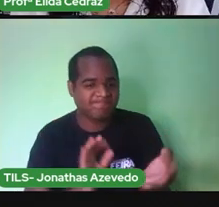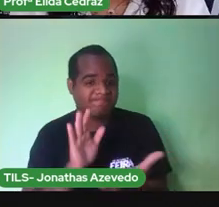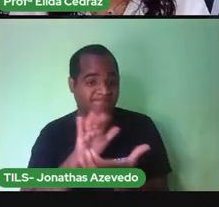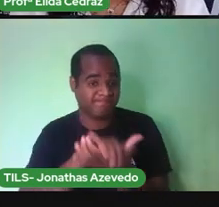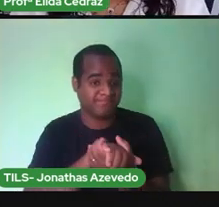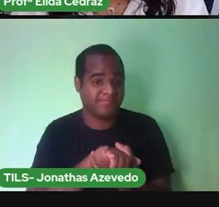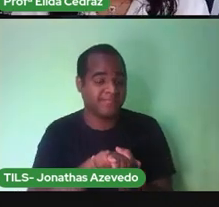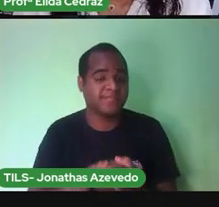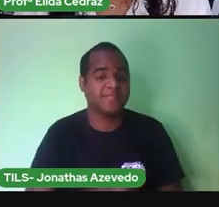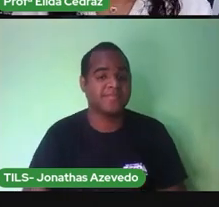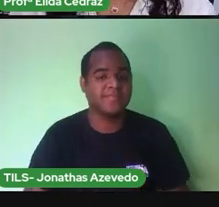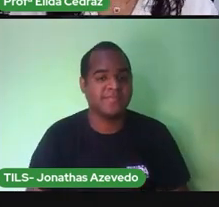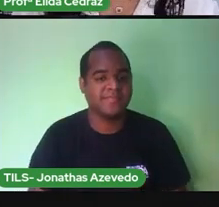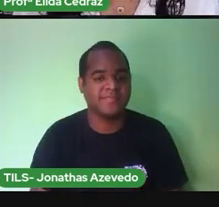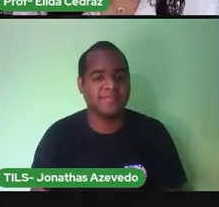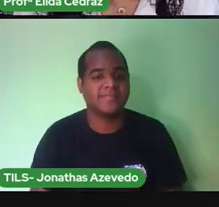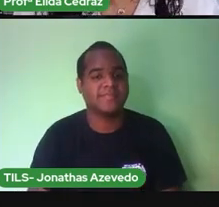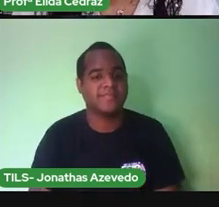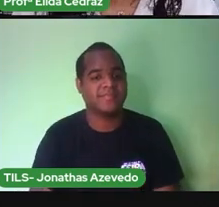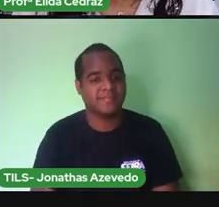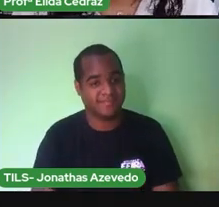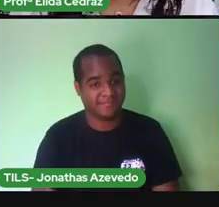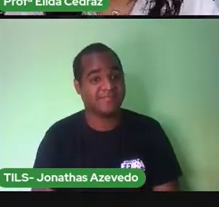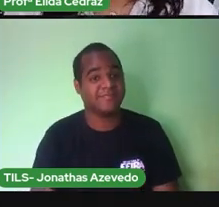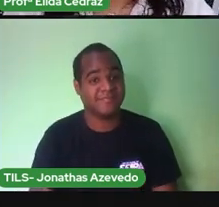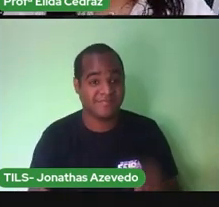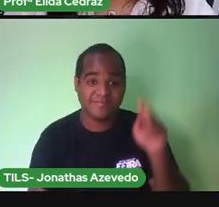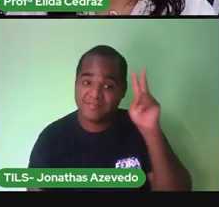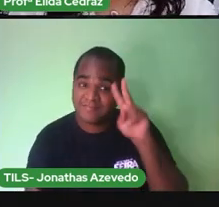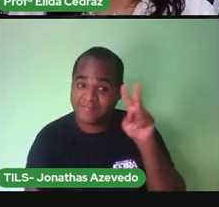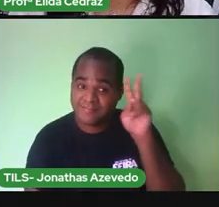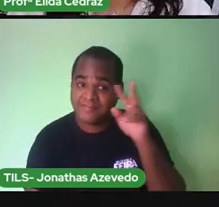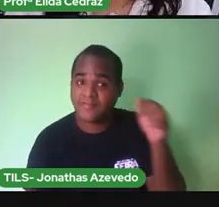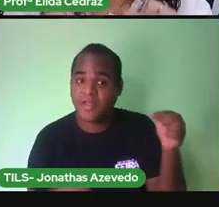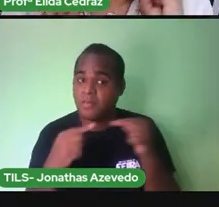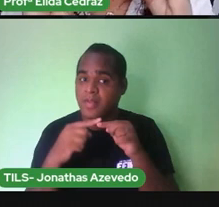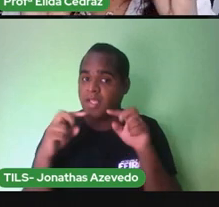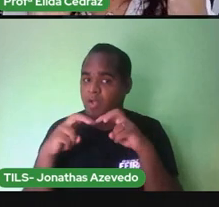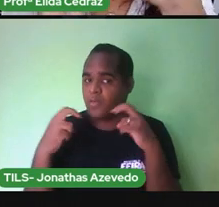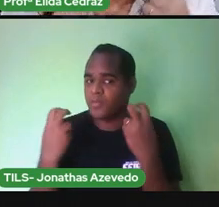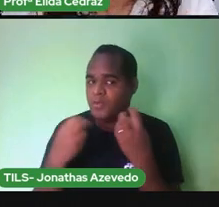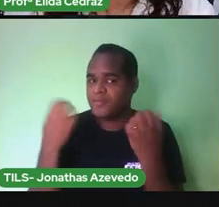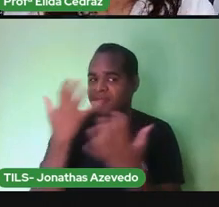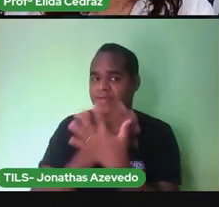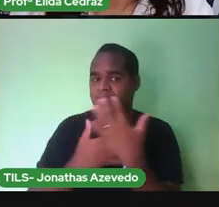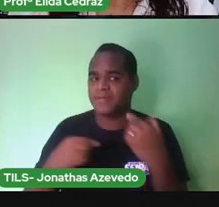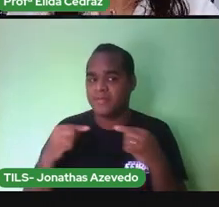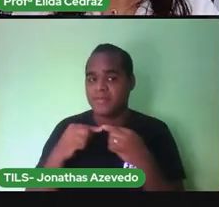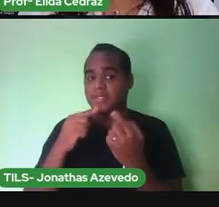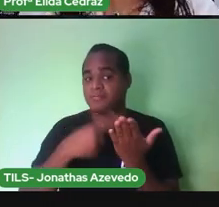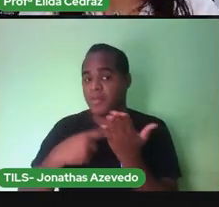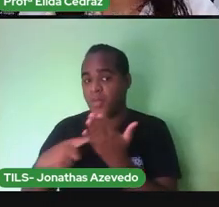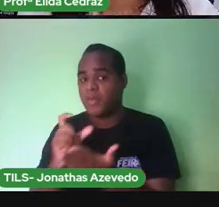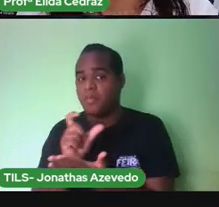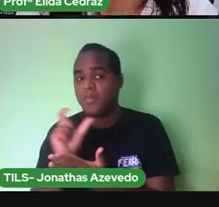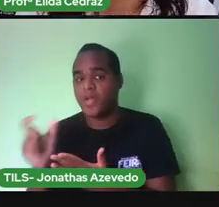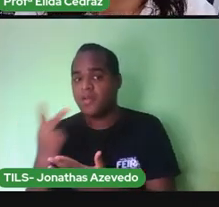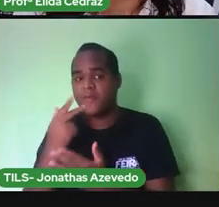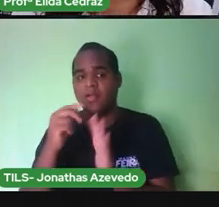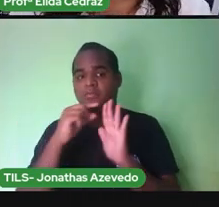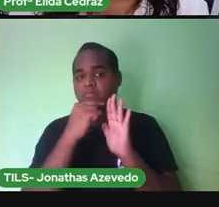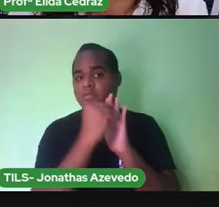casamento Lembrando que as cantigas têm Rima, verso